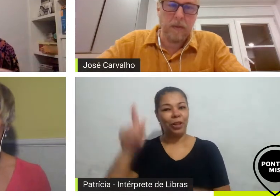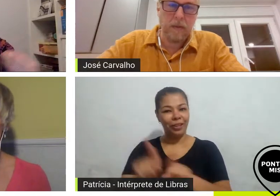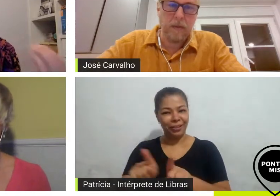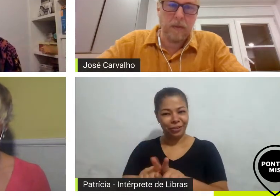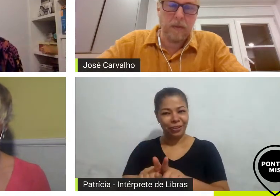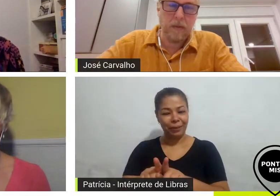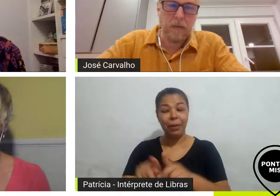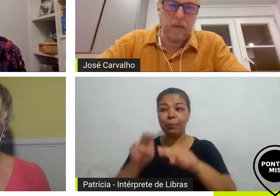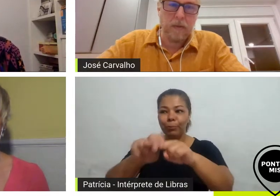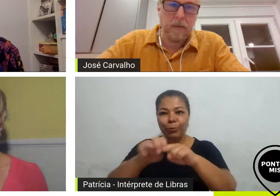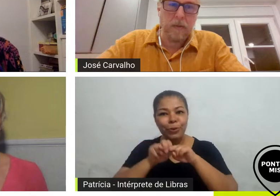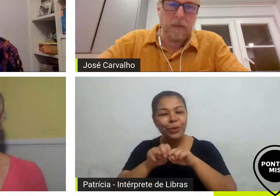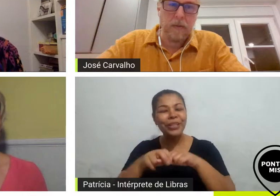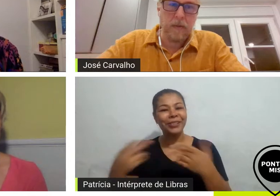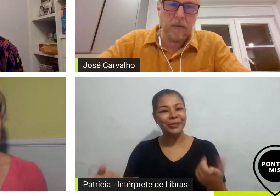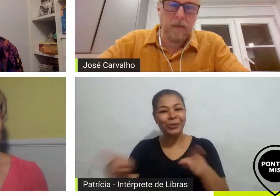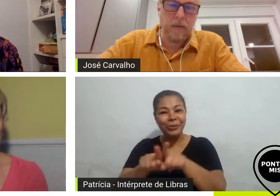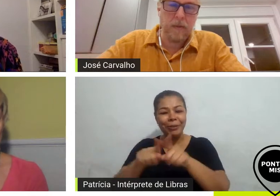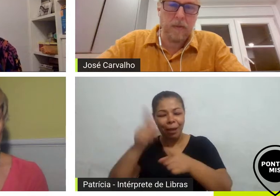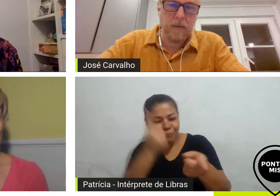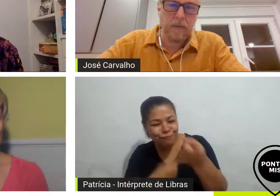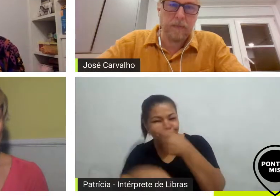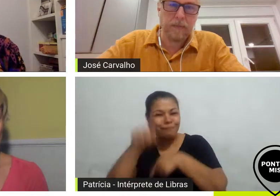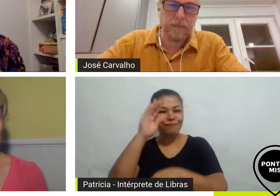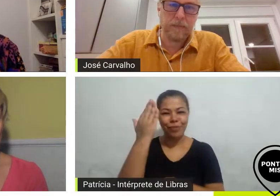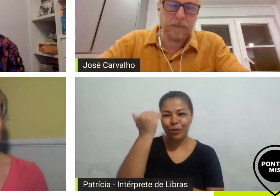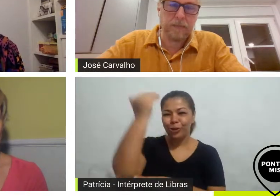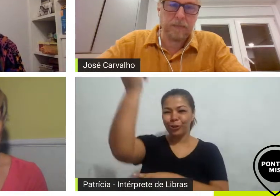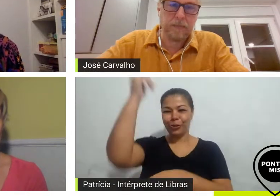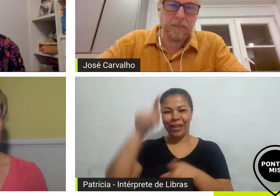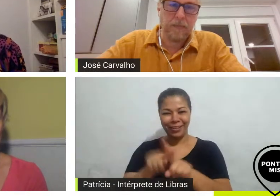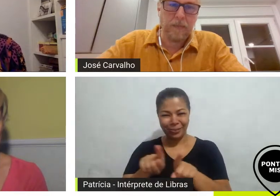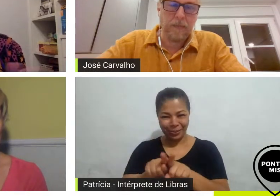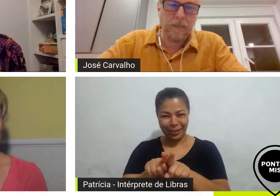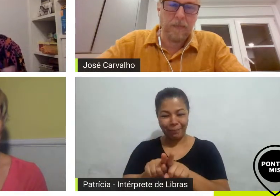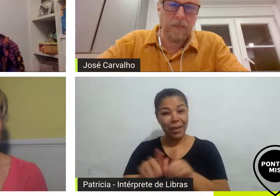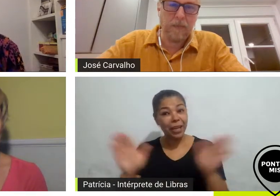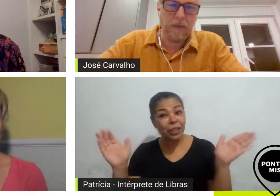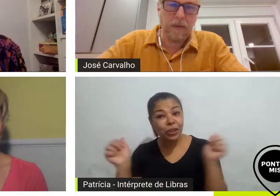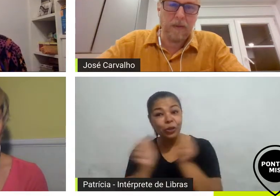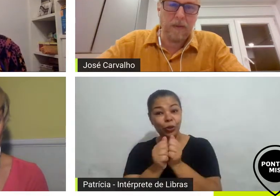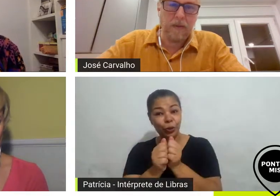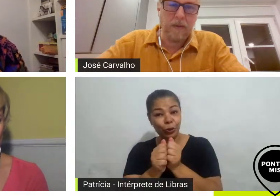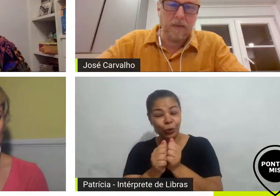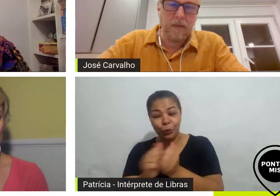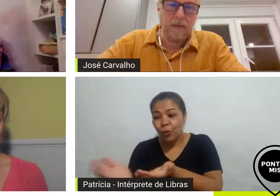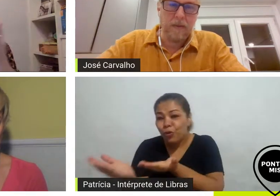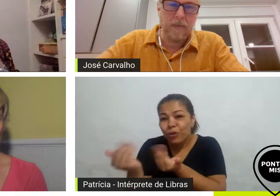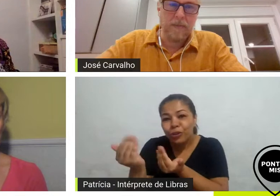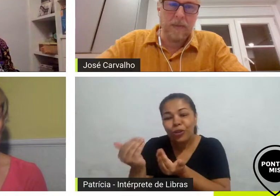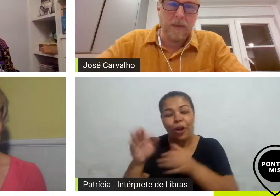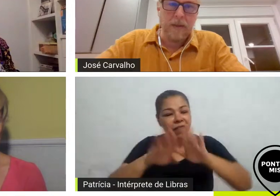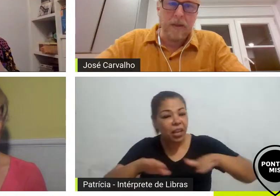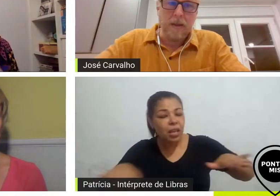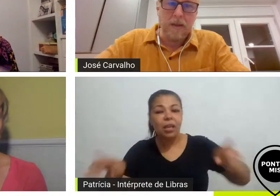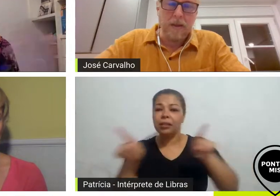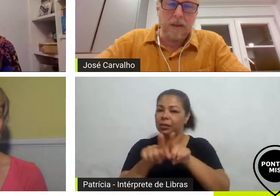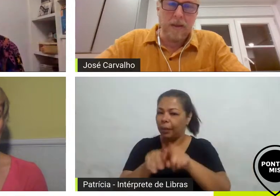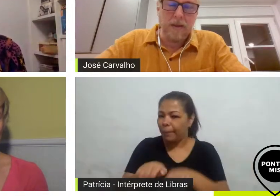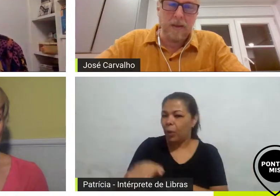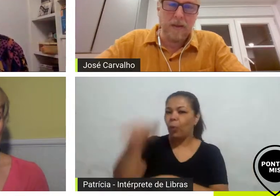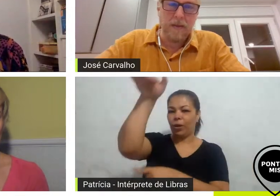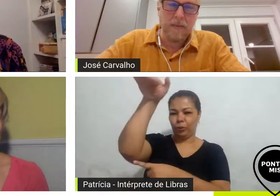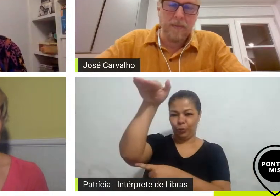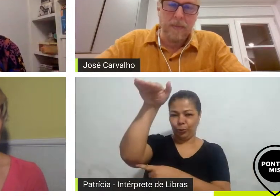público e por aí a identificação das pessoas como essa quebra desse estigma de que o nosso é menor ou pior do que o que vem de fora nada